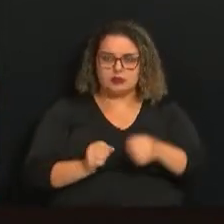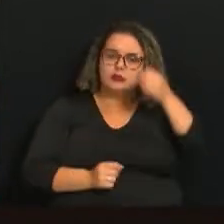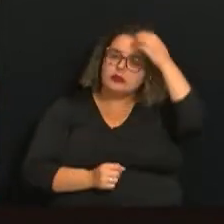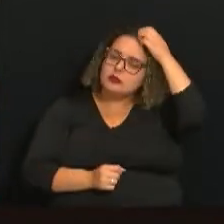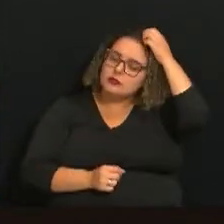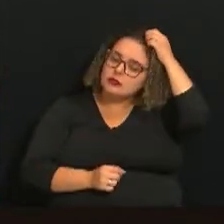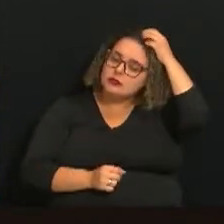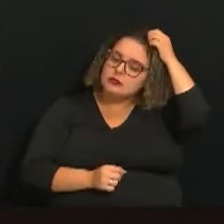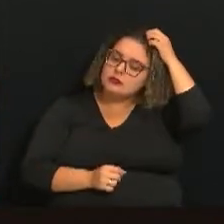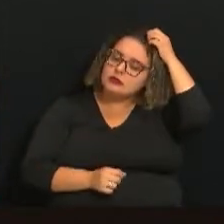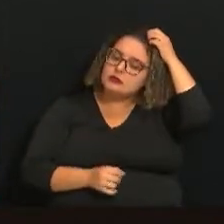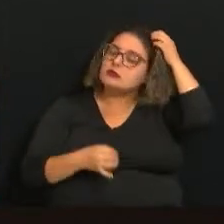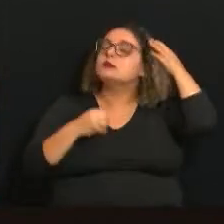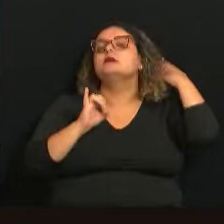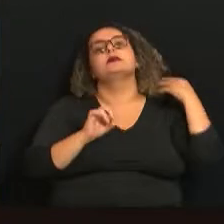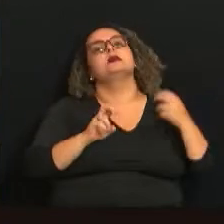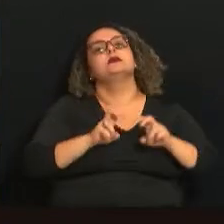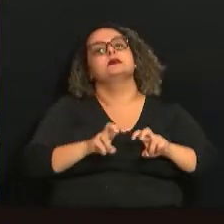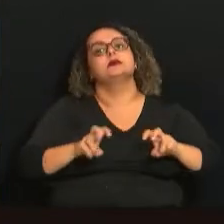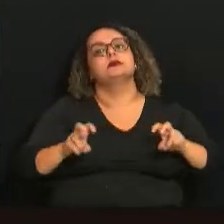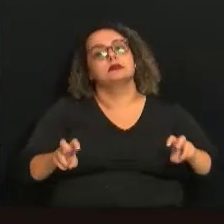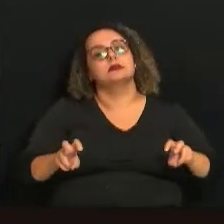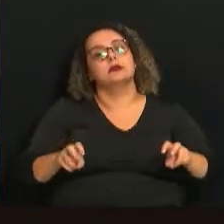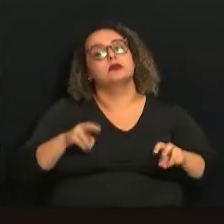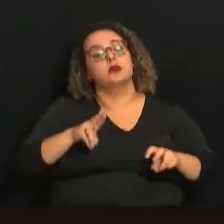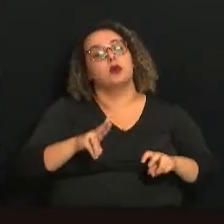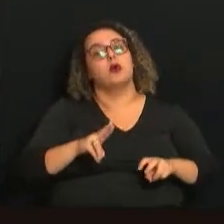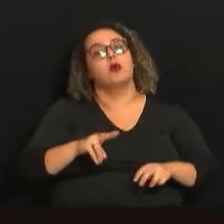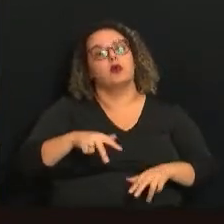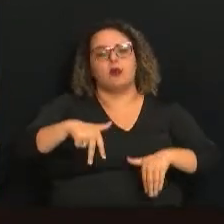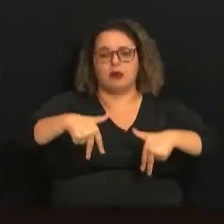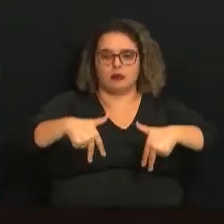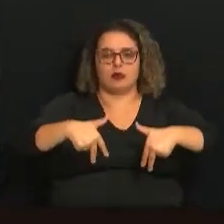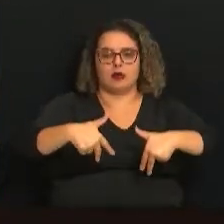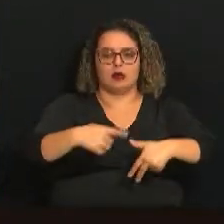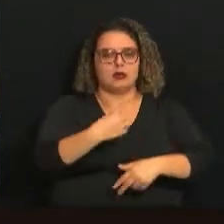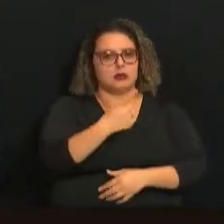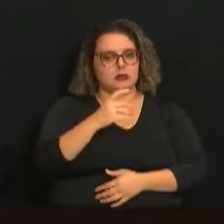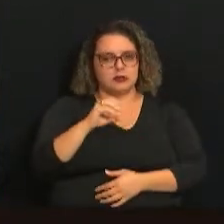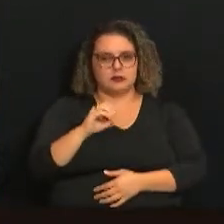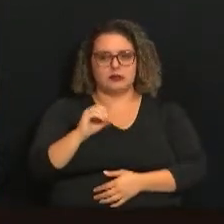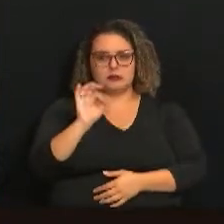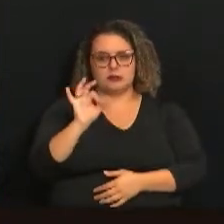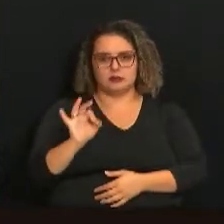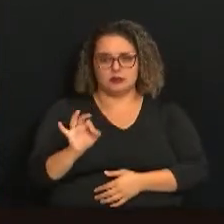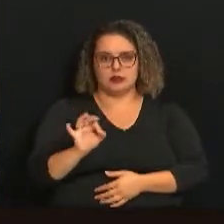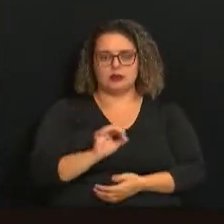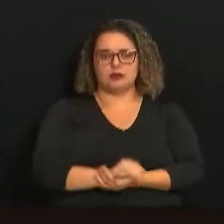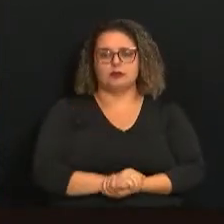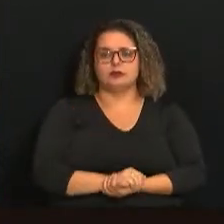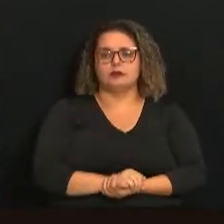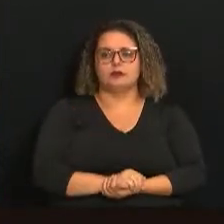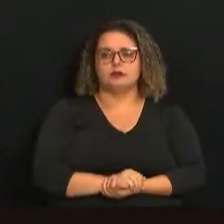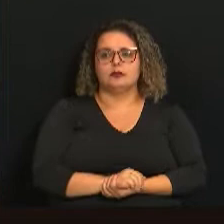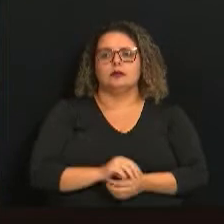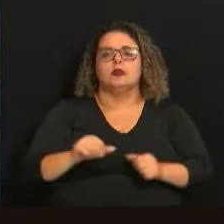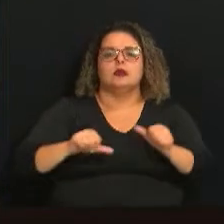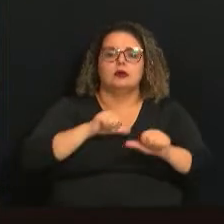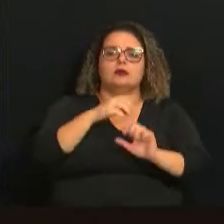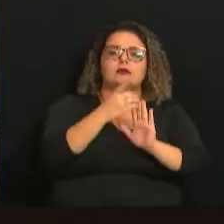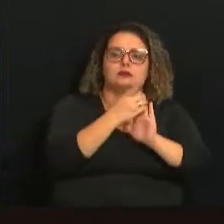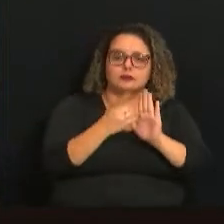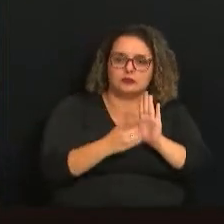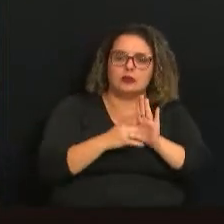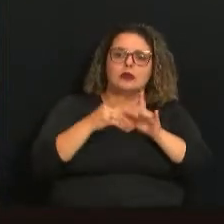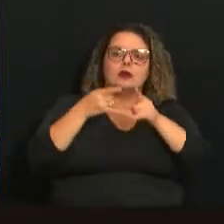sentado ou em pé. Além disso também, nós faremos as alterações dos nossos decretos, que tratam de